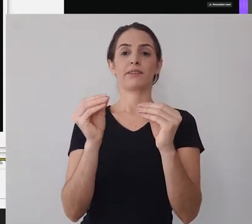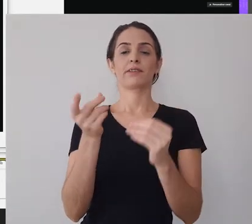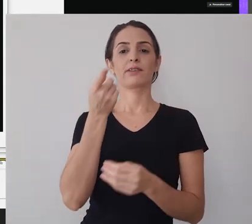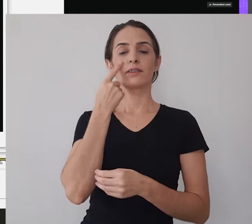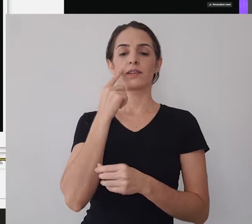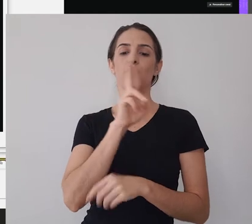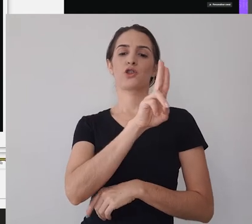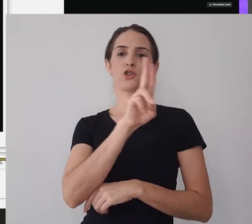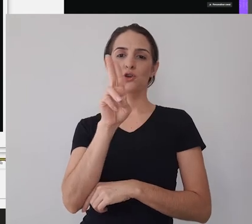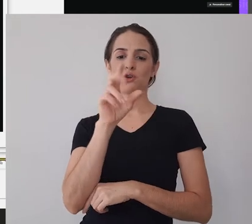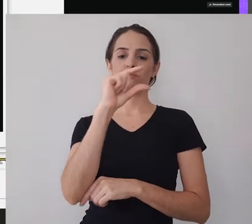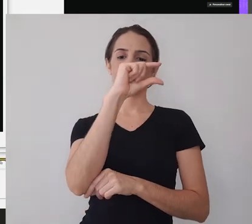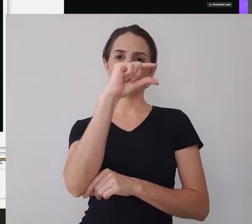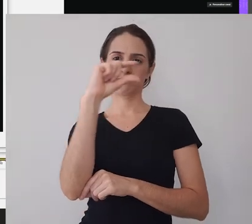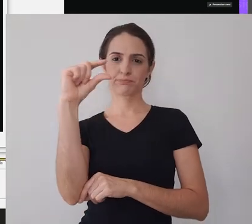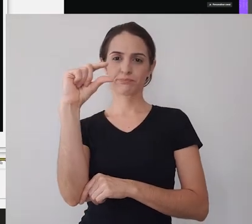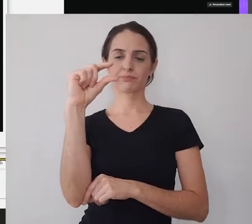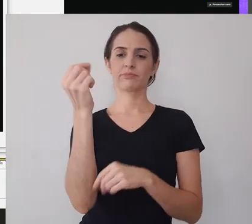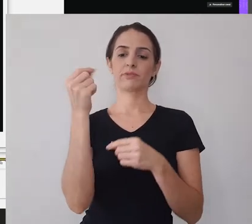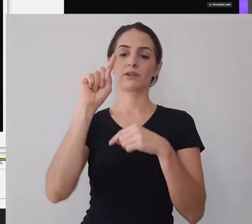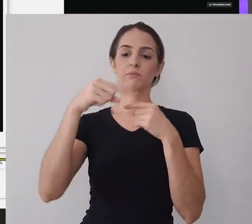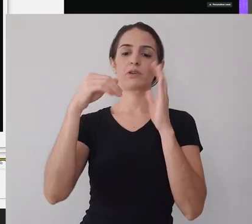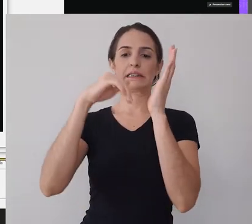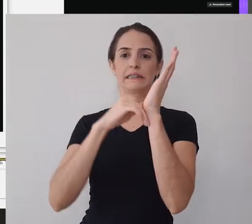Então aqui vamos colocar o usuário e senha e vai entrar.